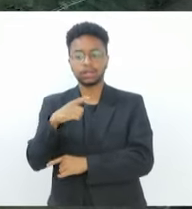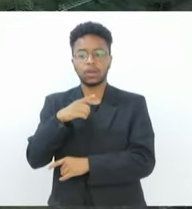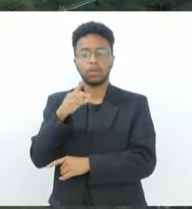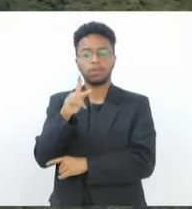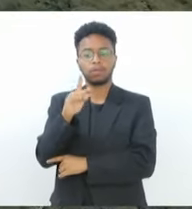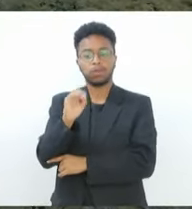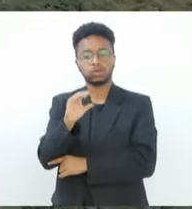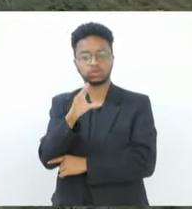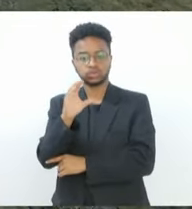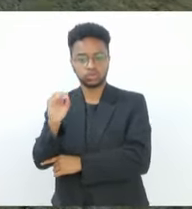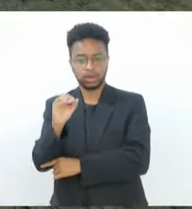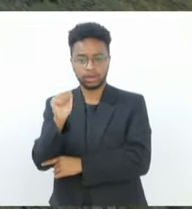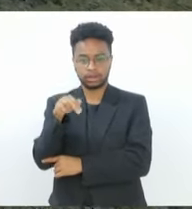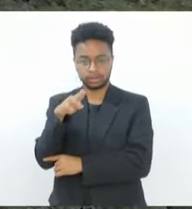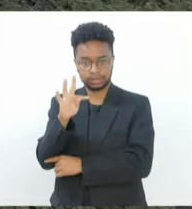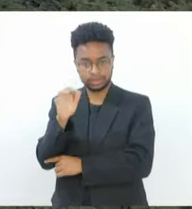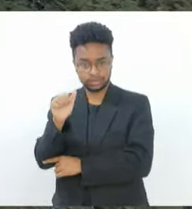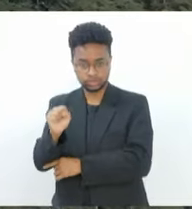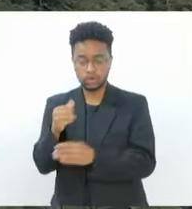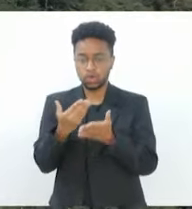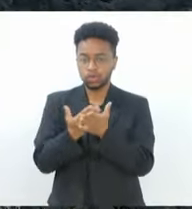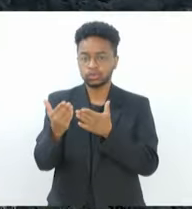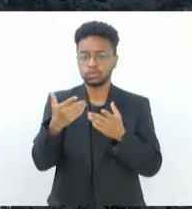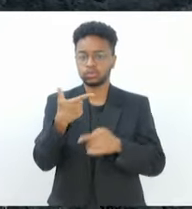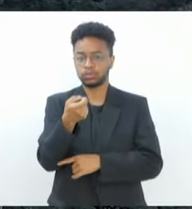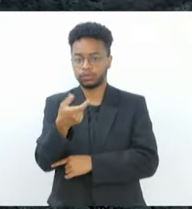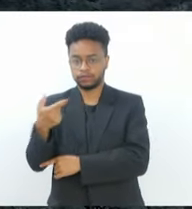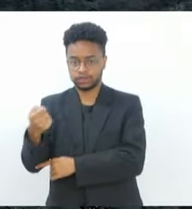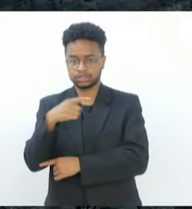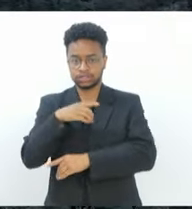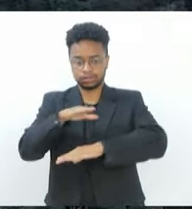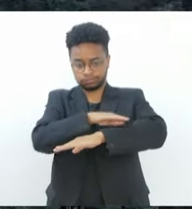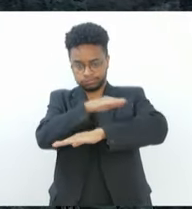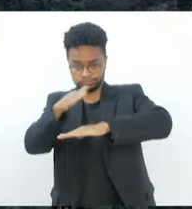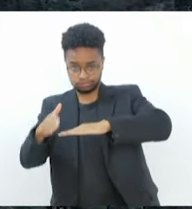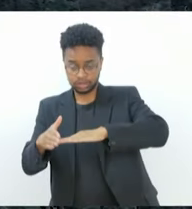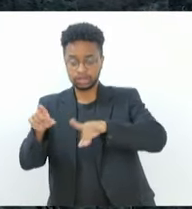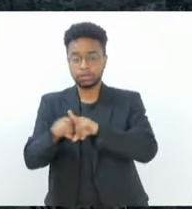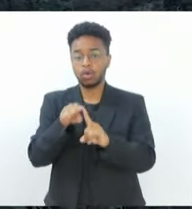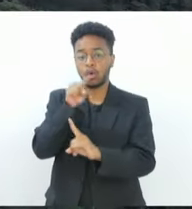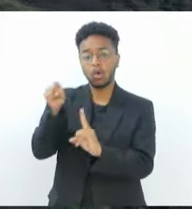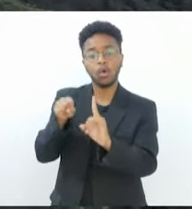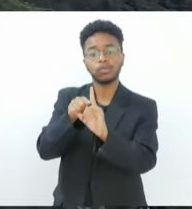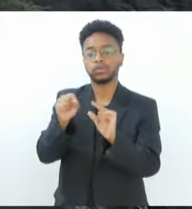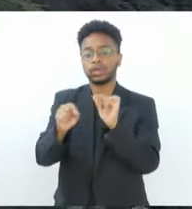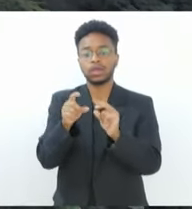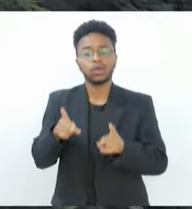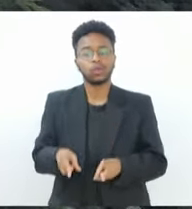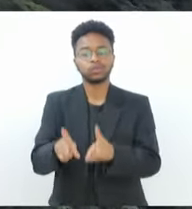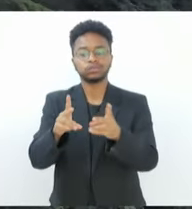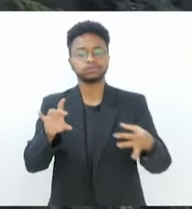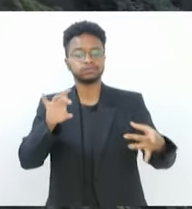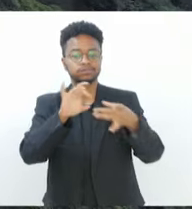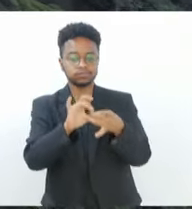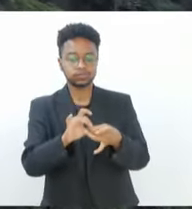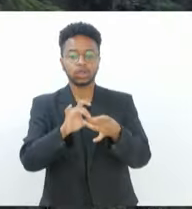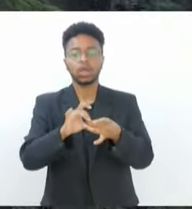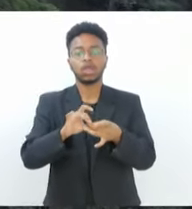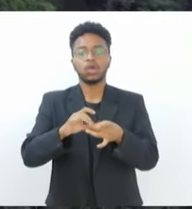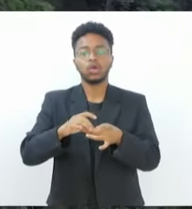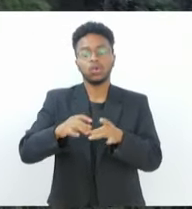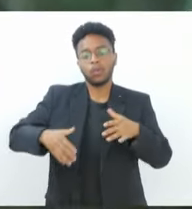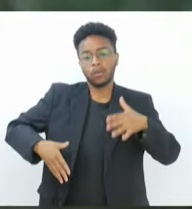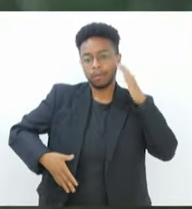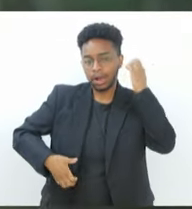vegetado, inaugurado em 2020. O objetivo é assegurar a conectividade do habitat do mico e a sua